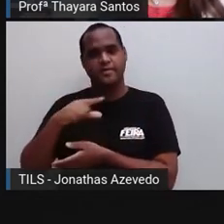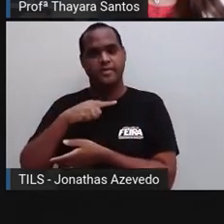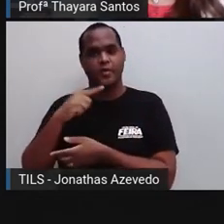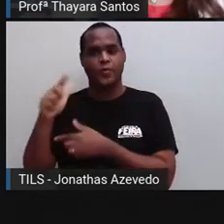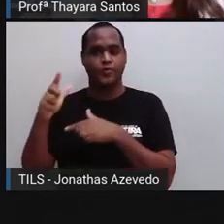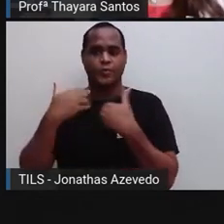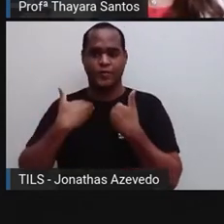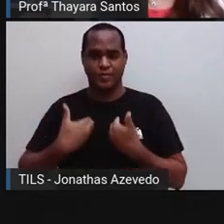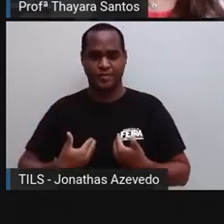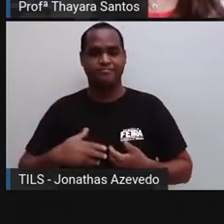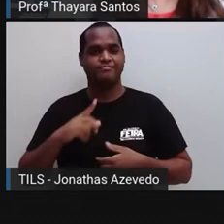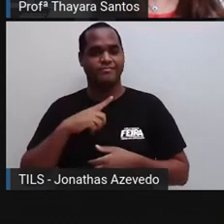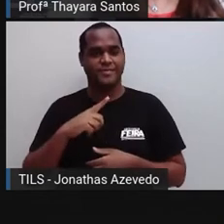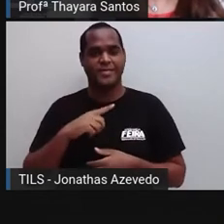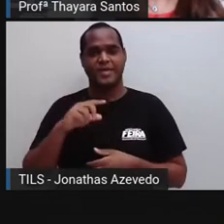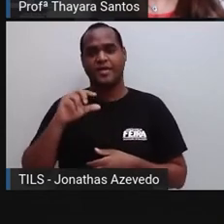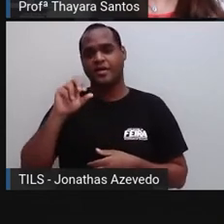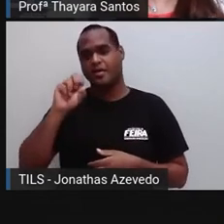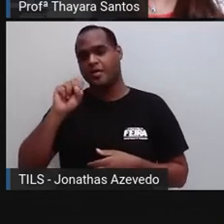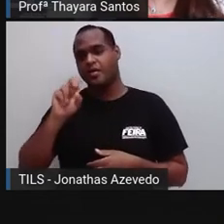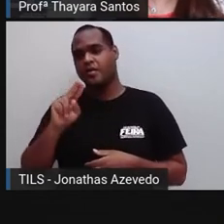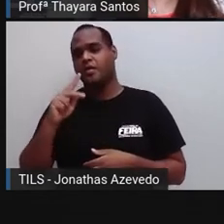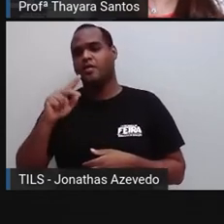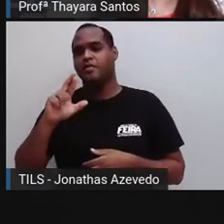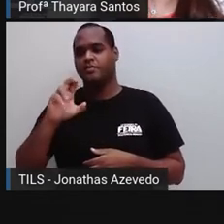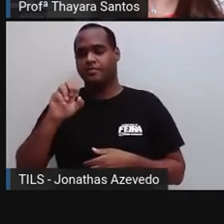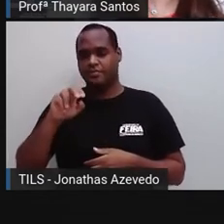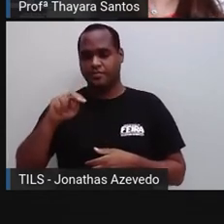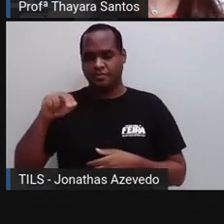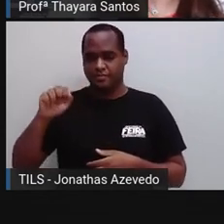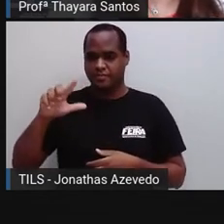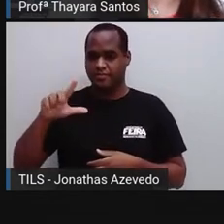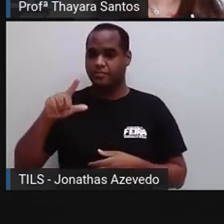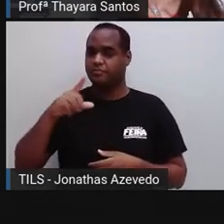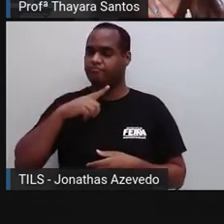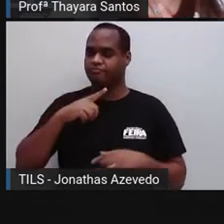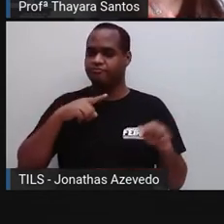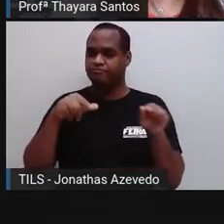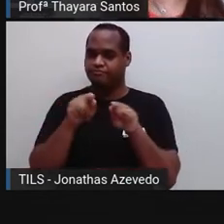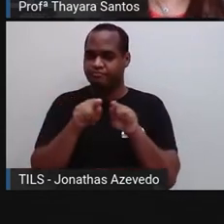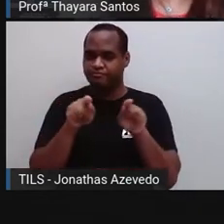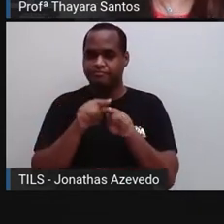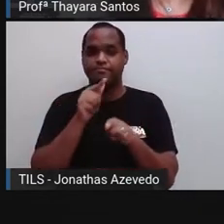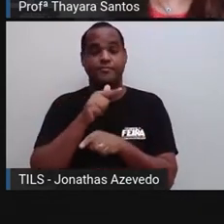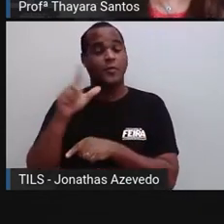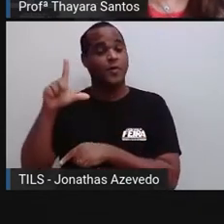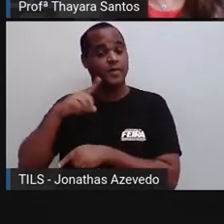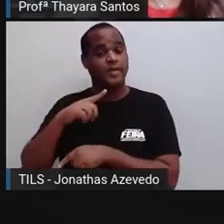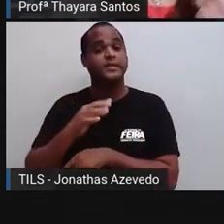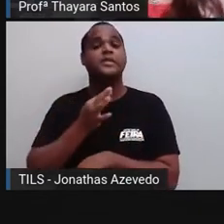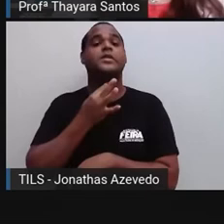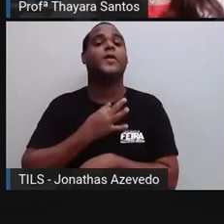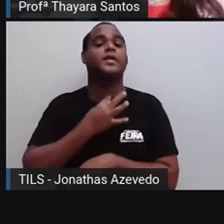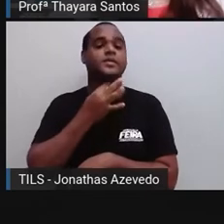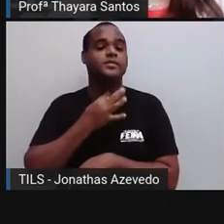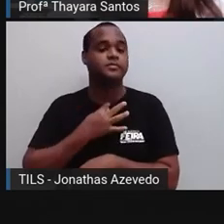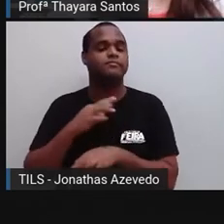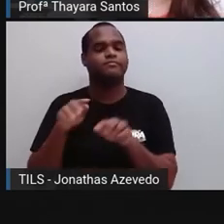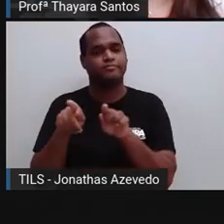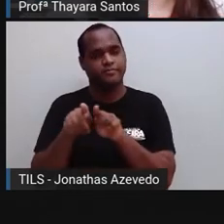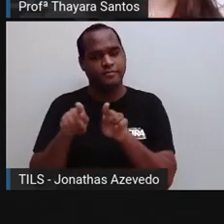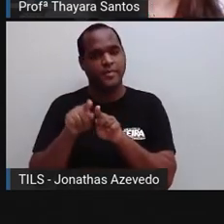tem no nosso corpo. Da suprarenal, pode também atuar controlando uma parte da função da tireoide. Então,